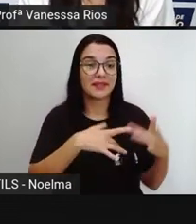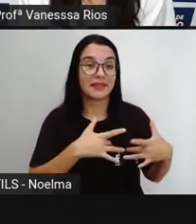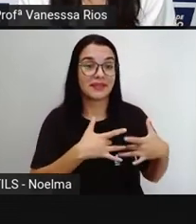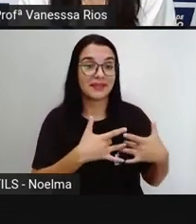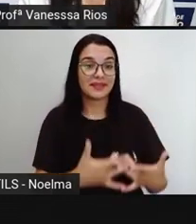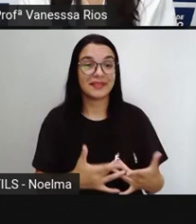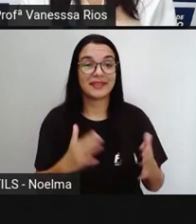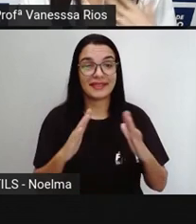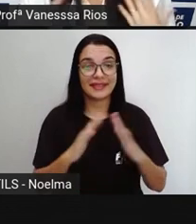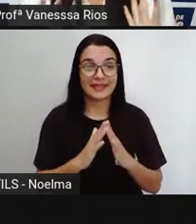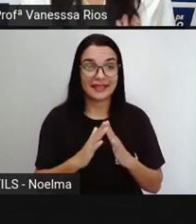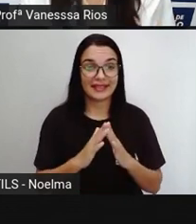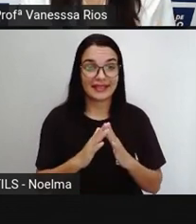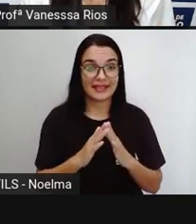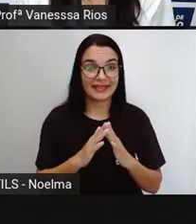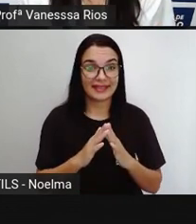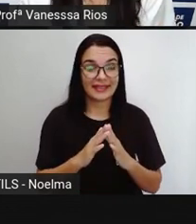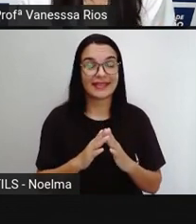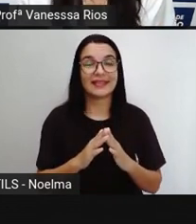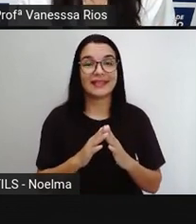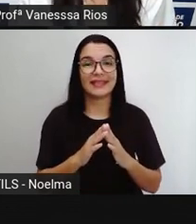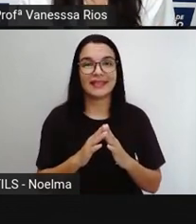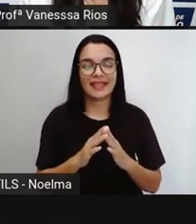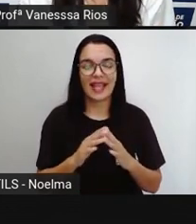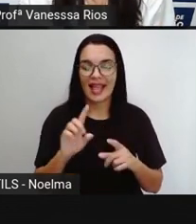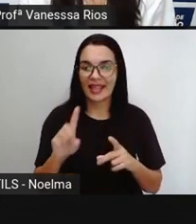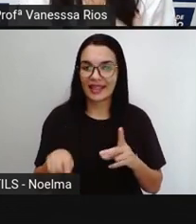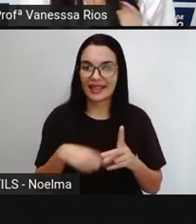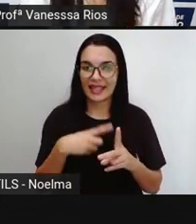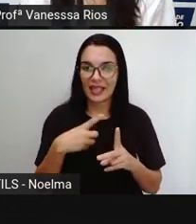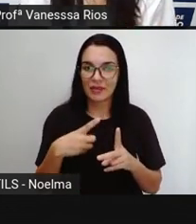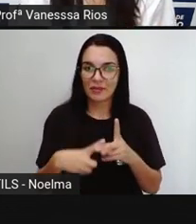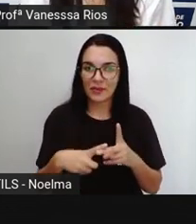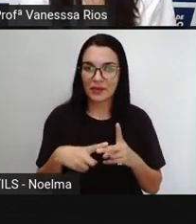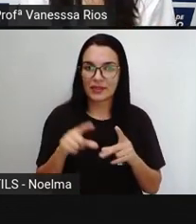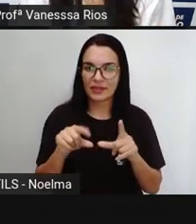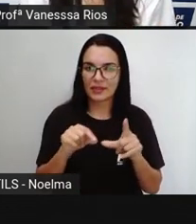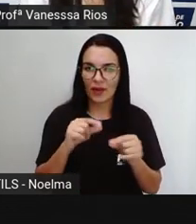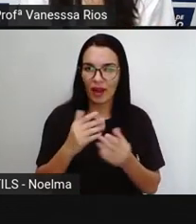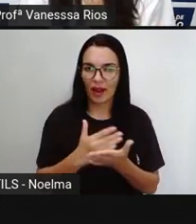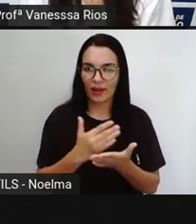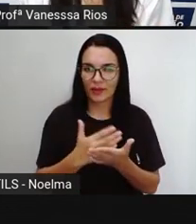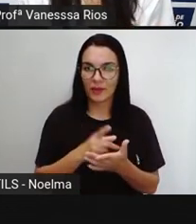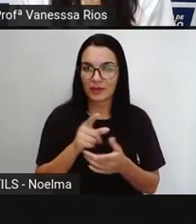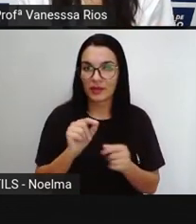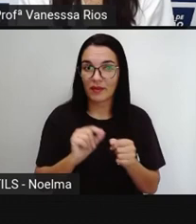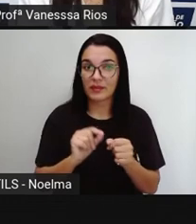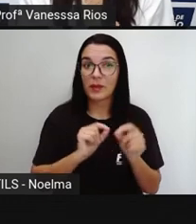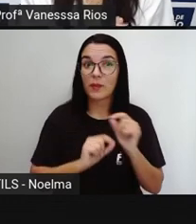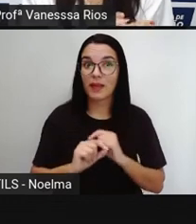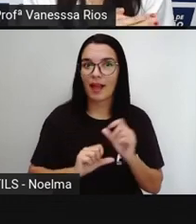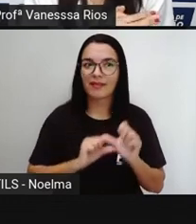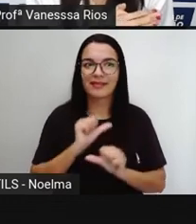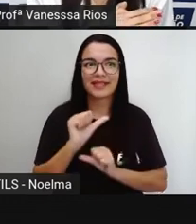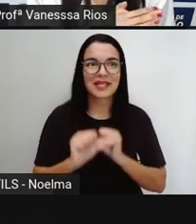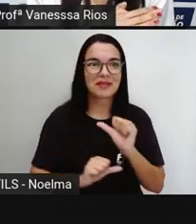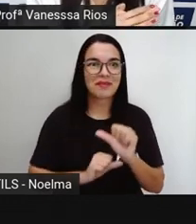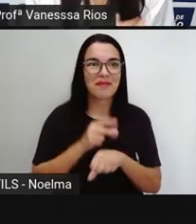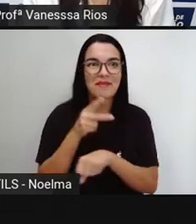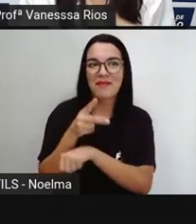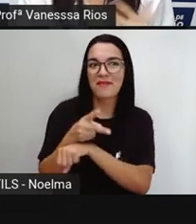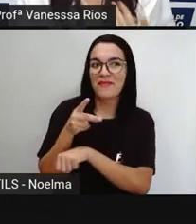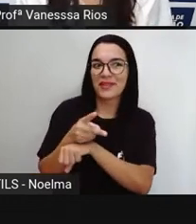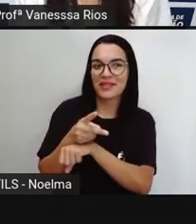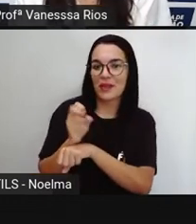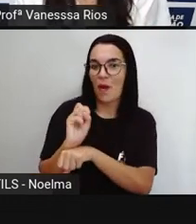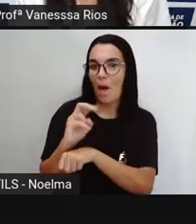casa. Você vai fazer a leitura. E aí, depois de escolher esse livro de sua preferência, transformar em um filme, que tal?